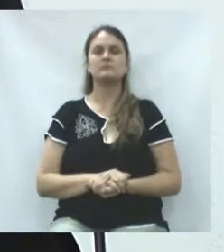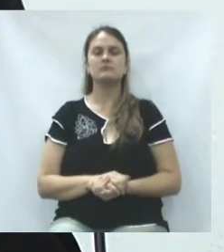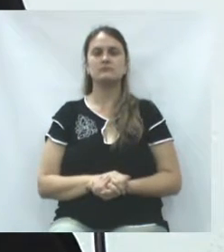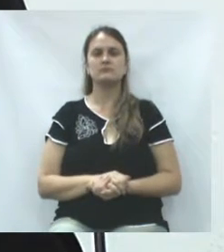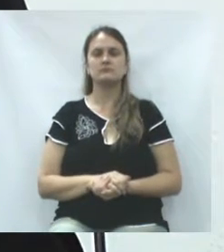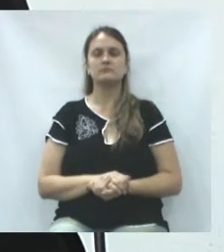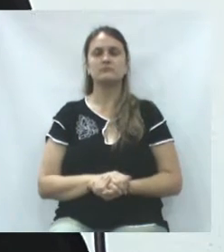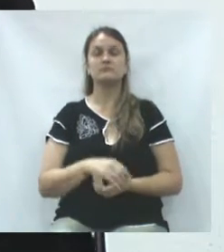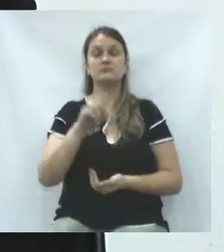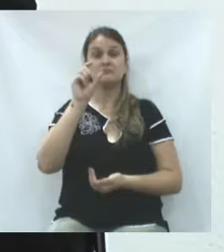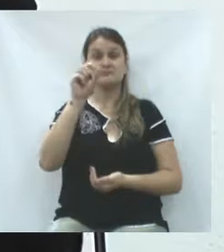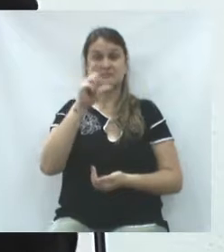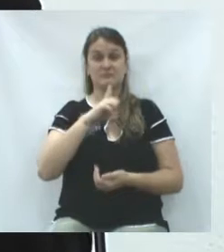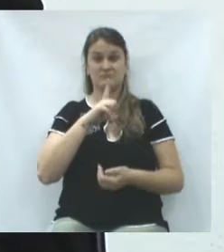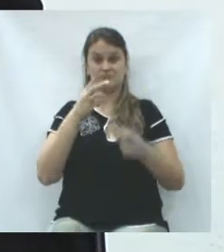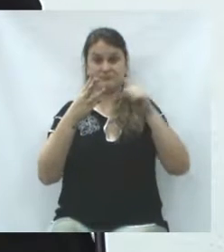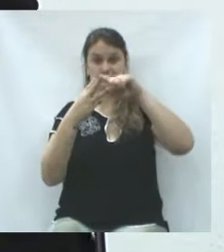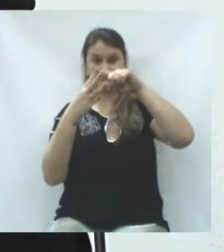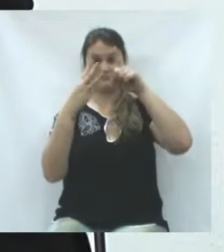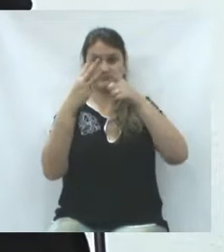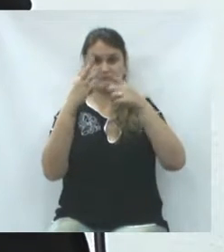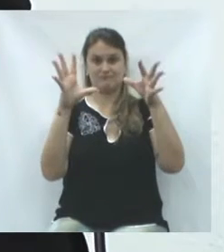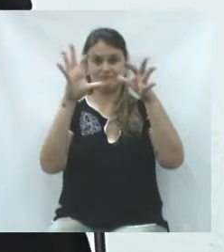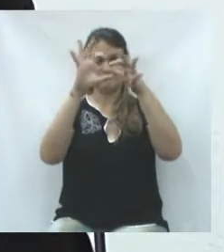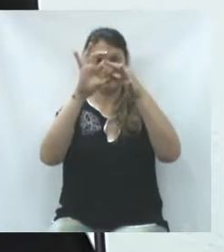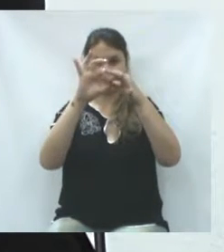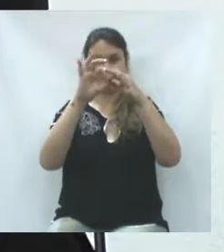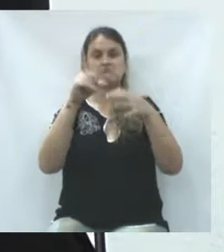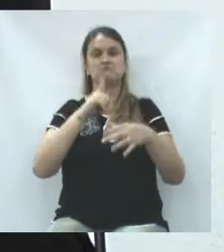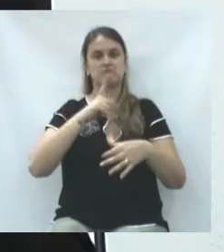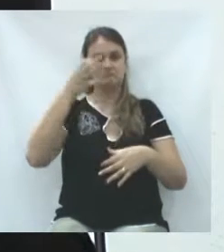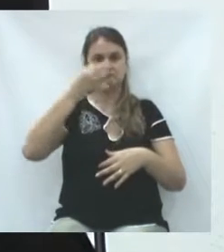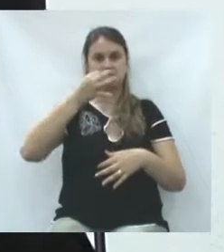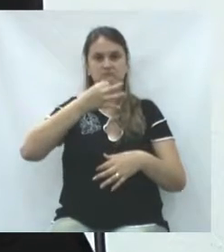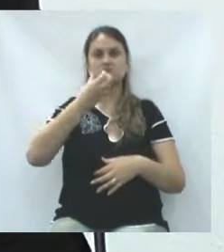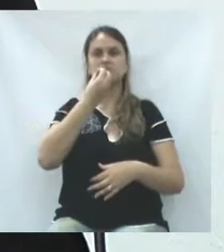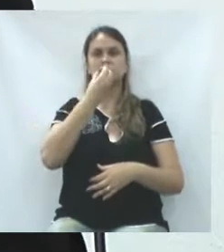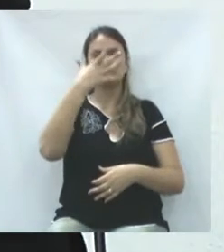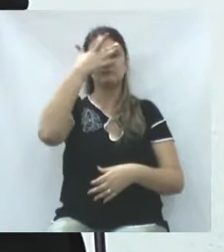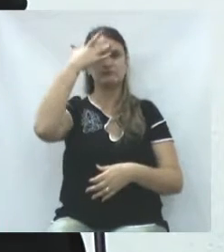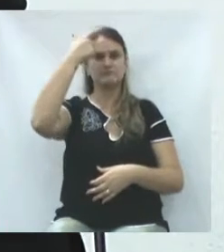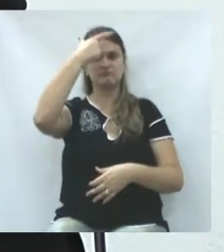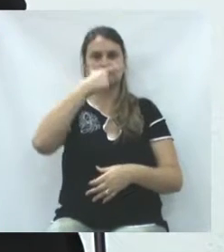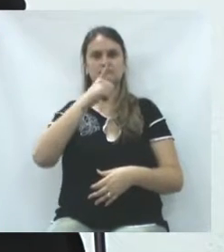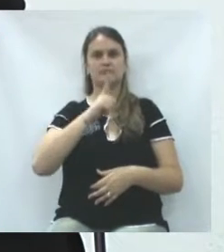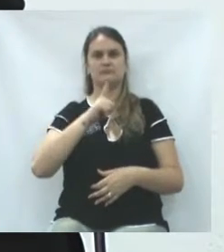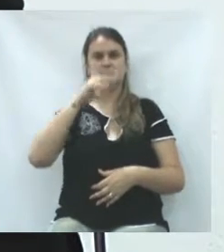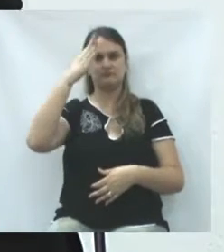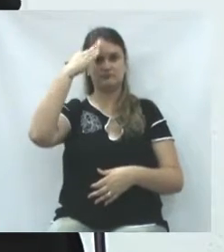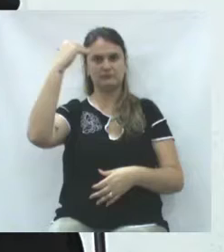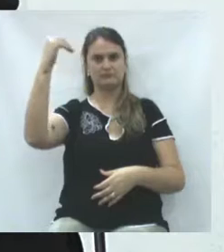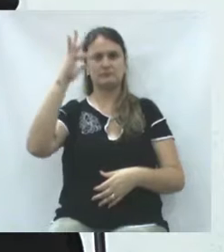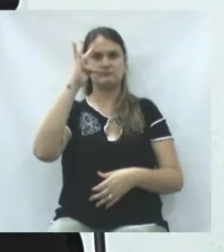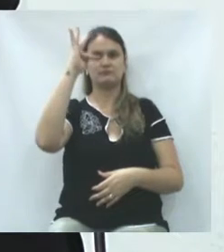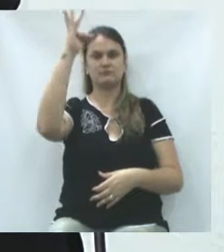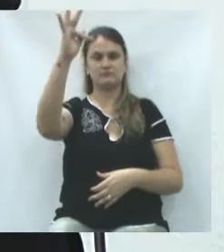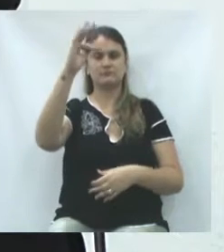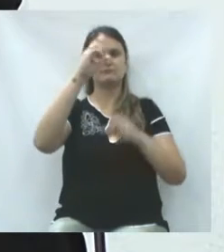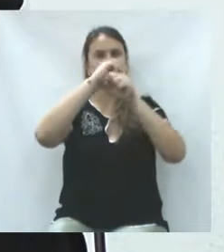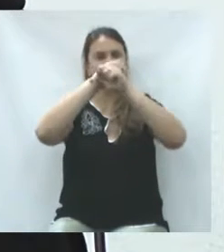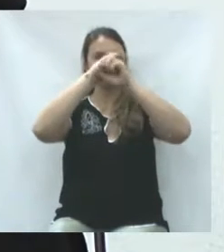integrado. Quem se apoiar nesses três pilares, com certeza será uma pessoa de sucesso. Terá